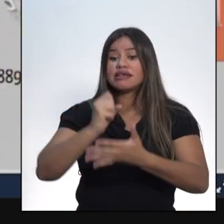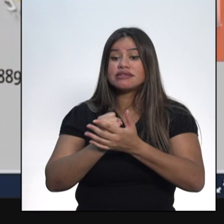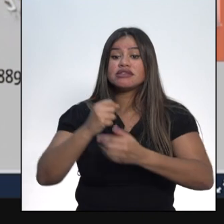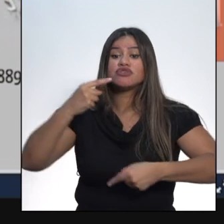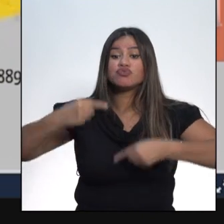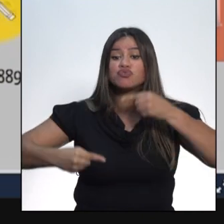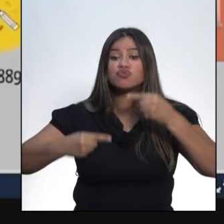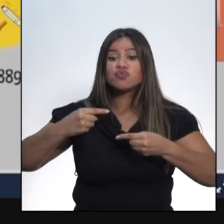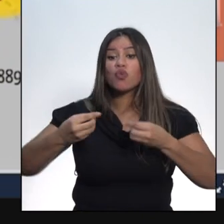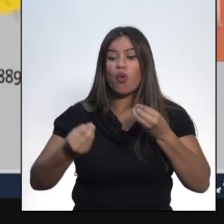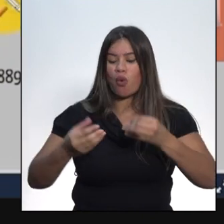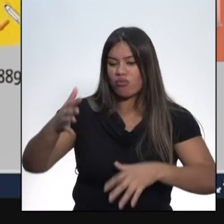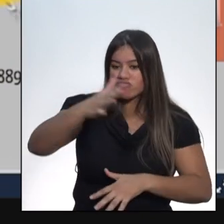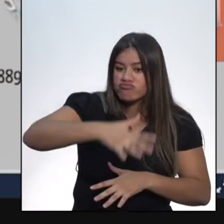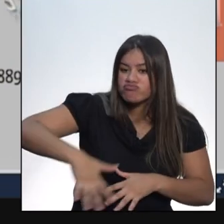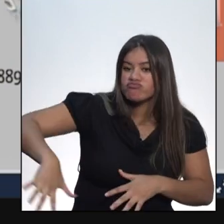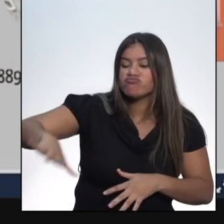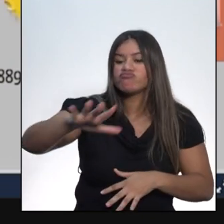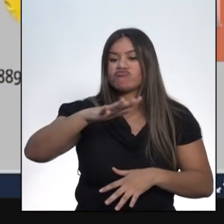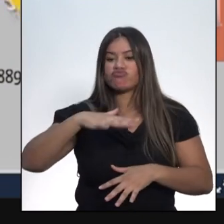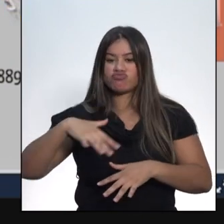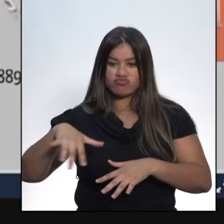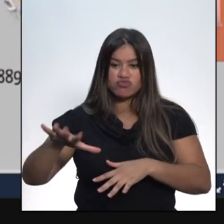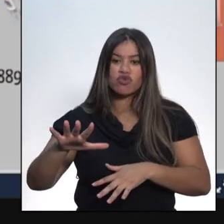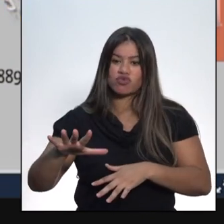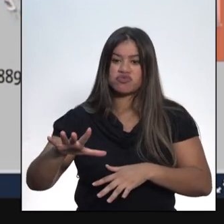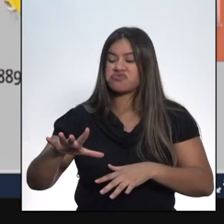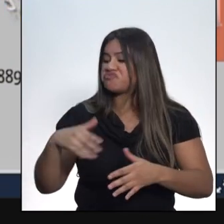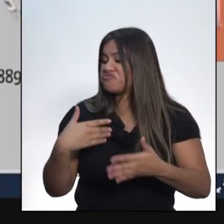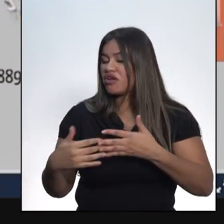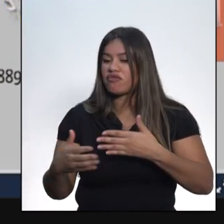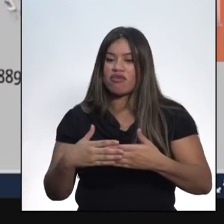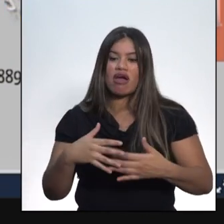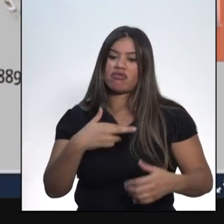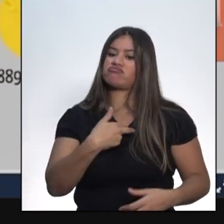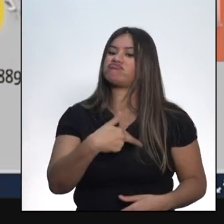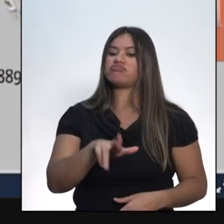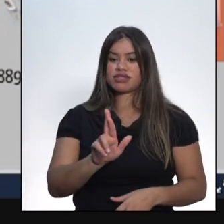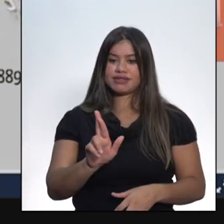sua população, independentemente de sua escolha religiosa.